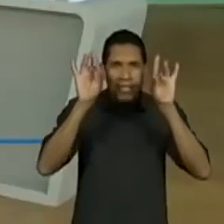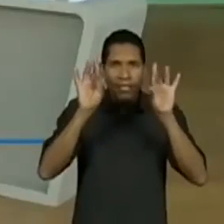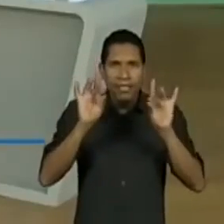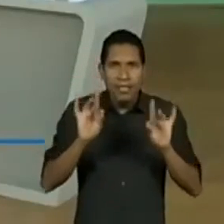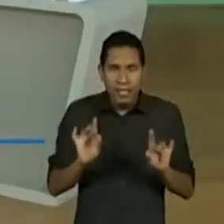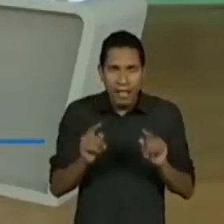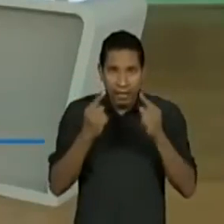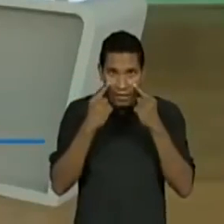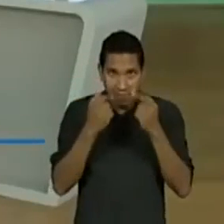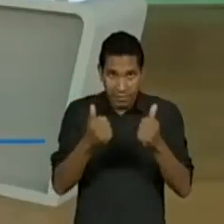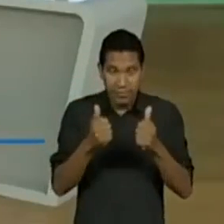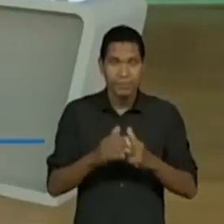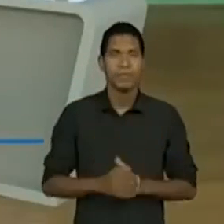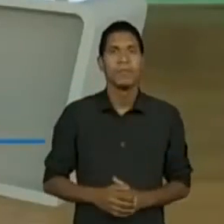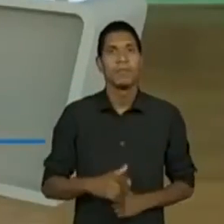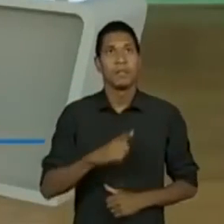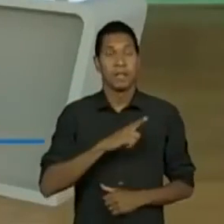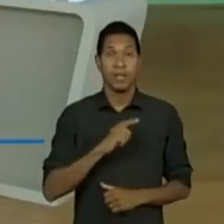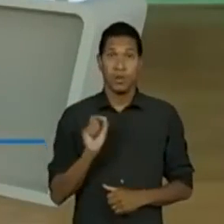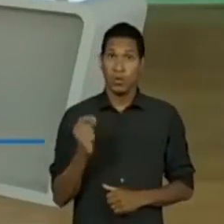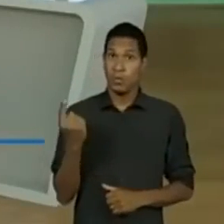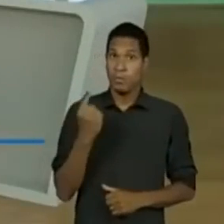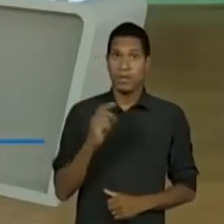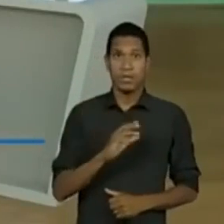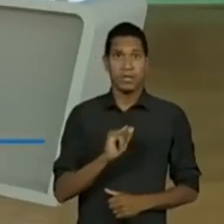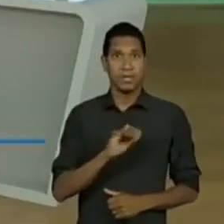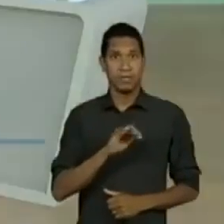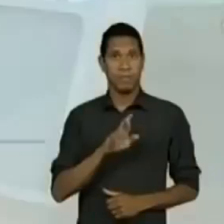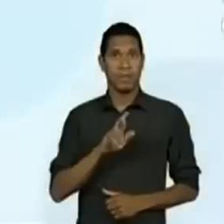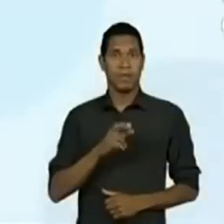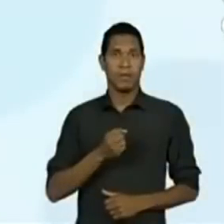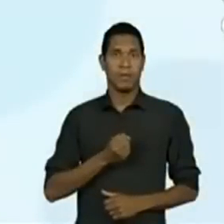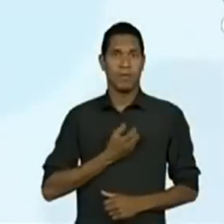ao nosso primeiro cyberpoema.